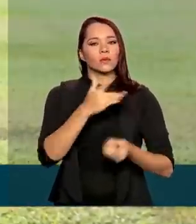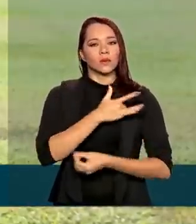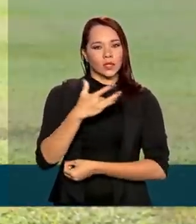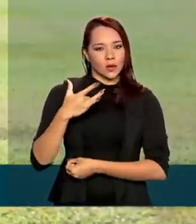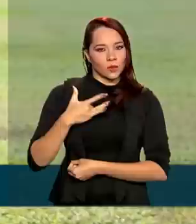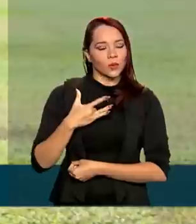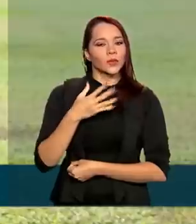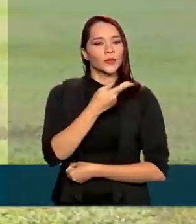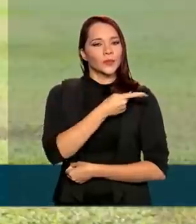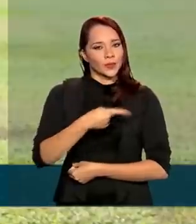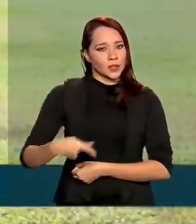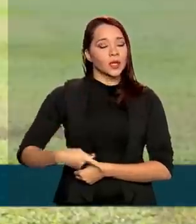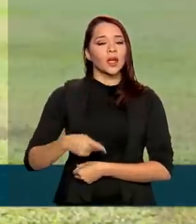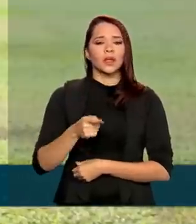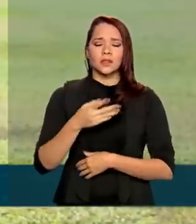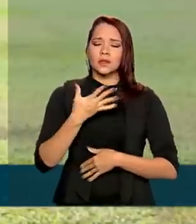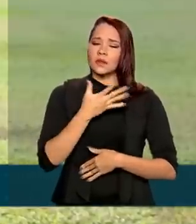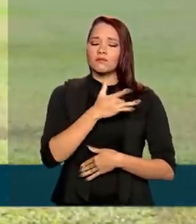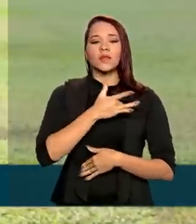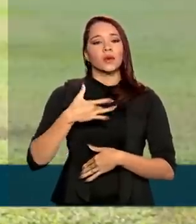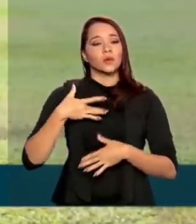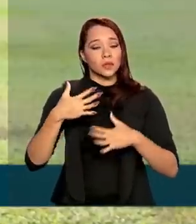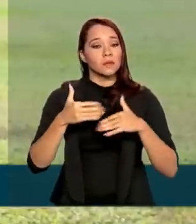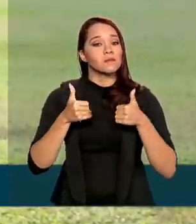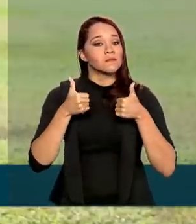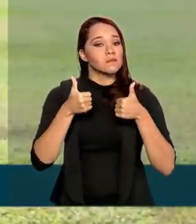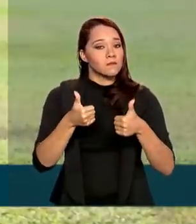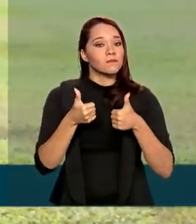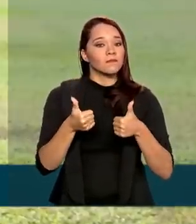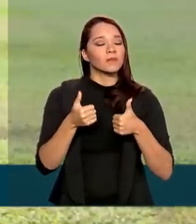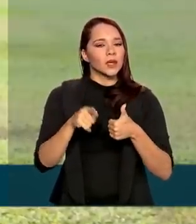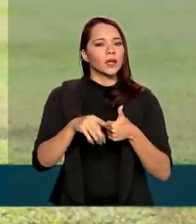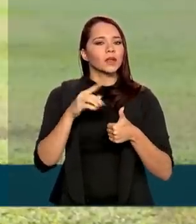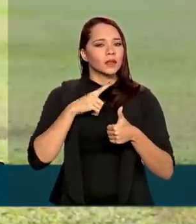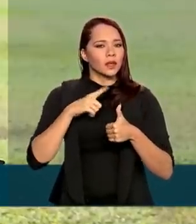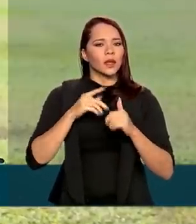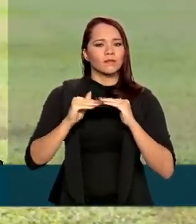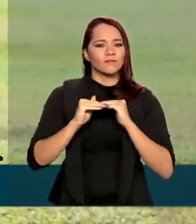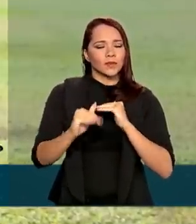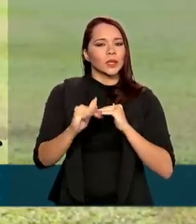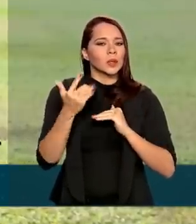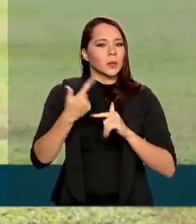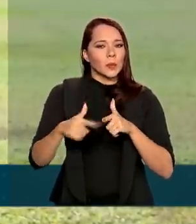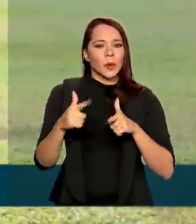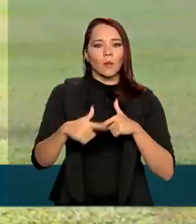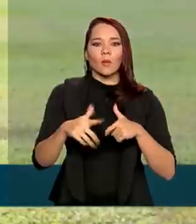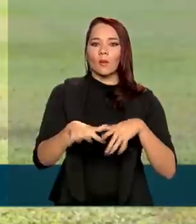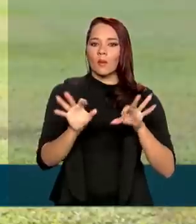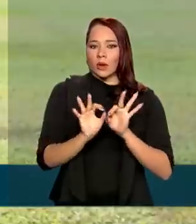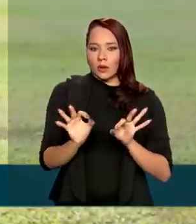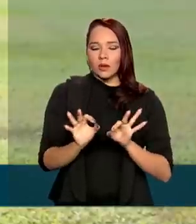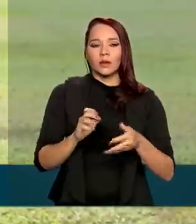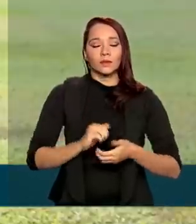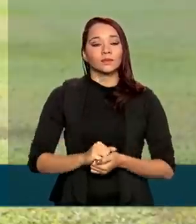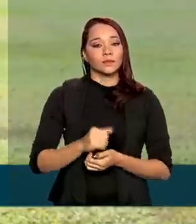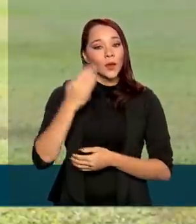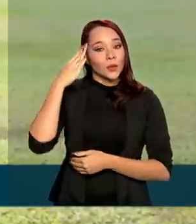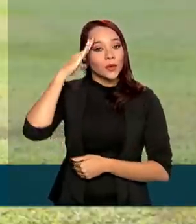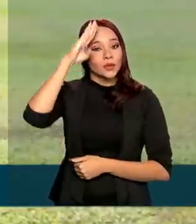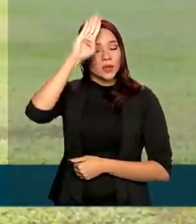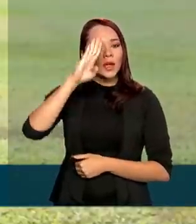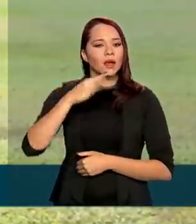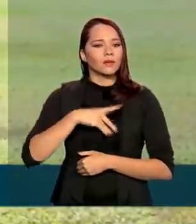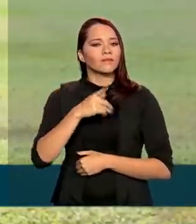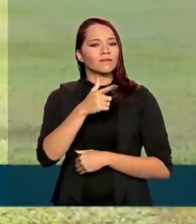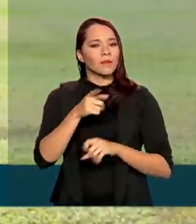dele que está em boas condições. O quadro dele segue estável sem intercorrências. Bolsonaro segue